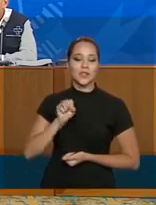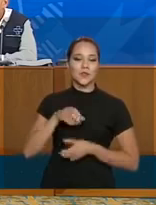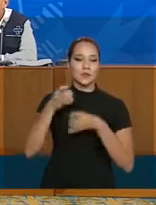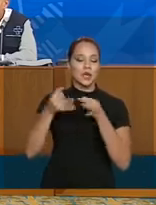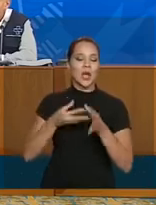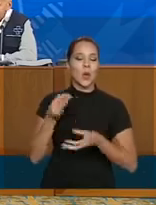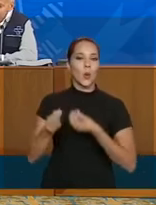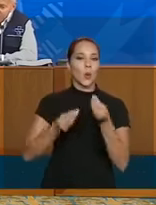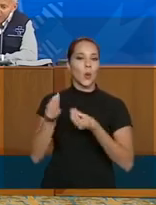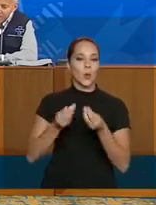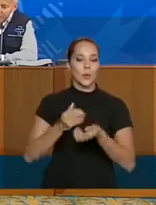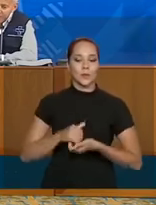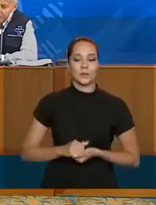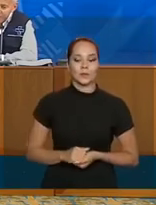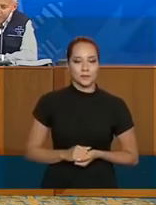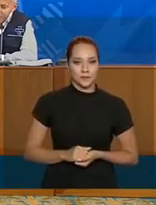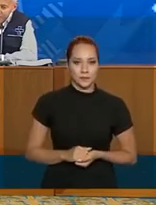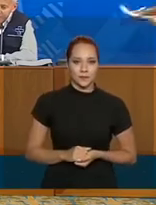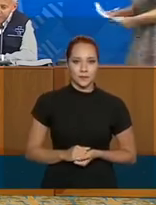gente como é que está isso. Bom,